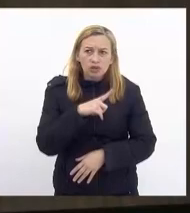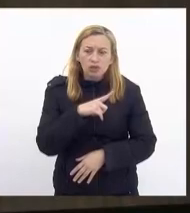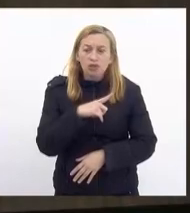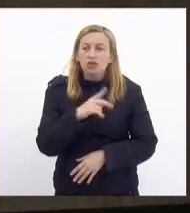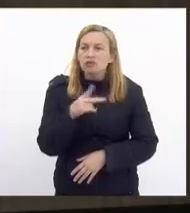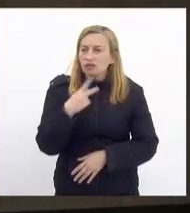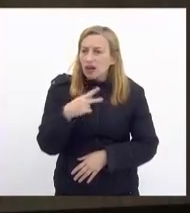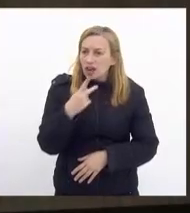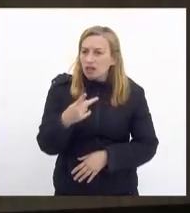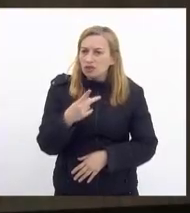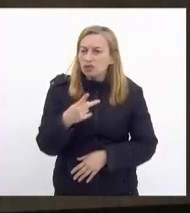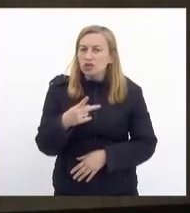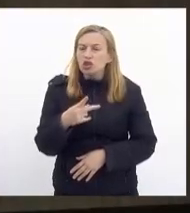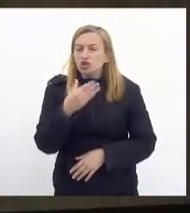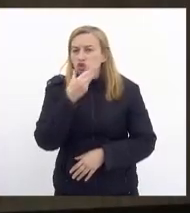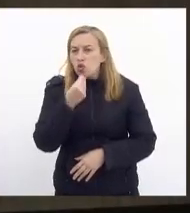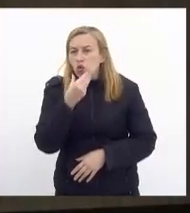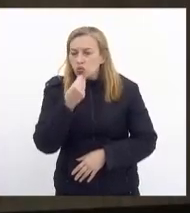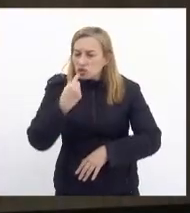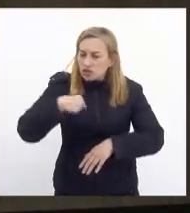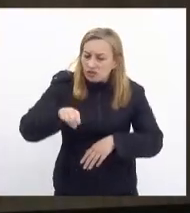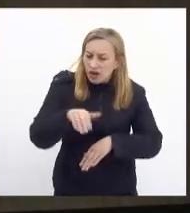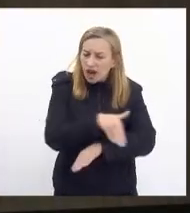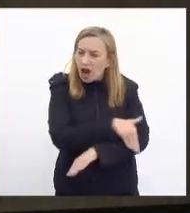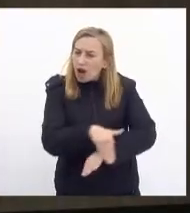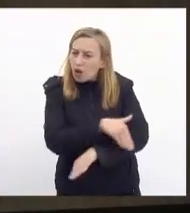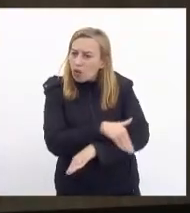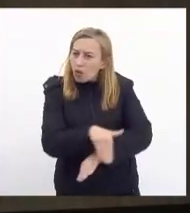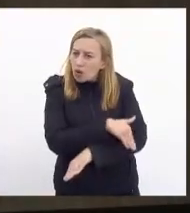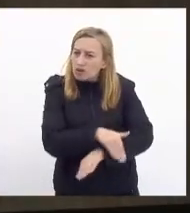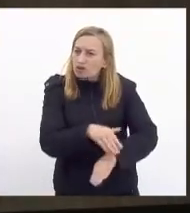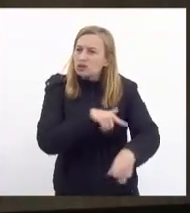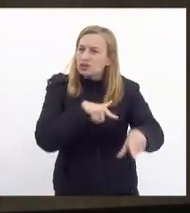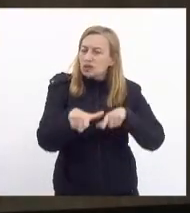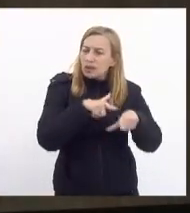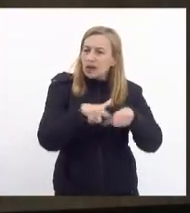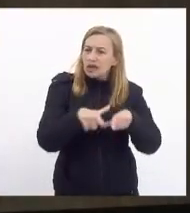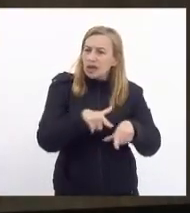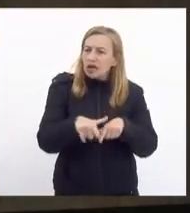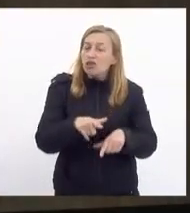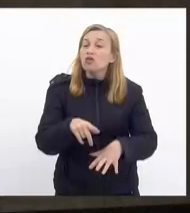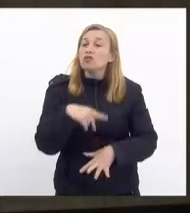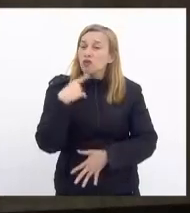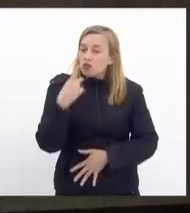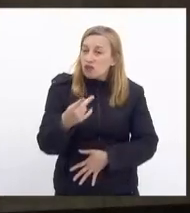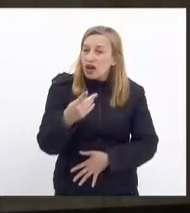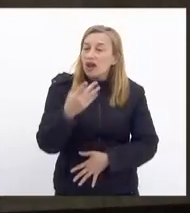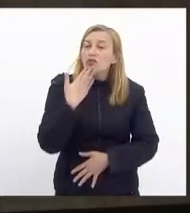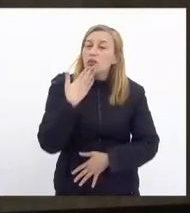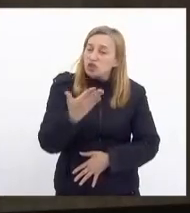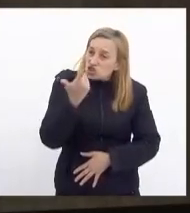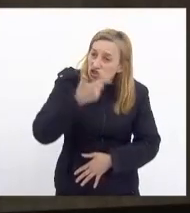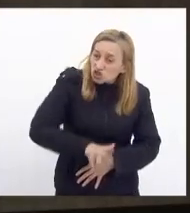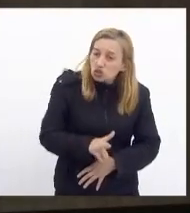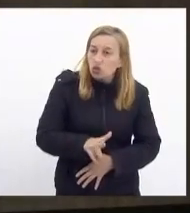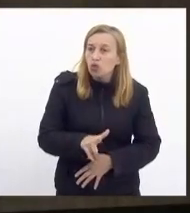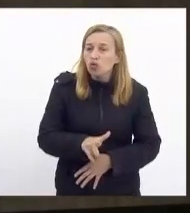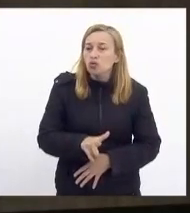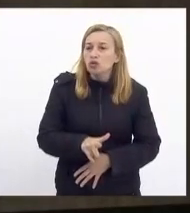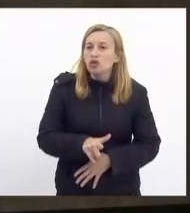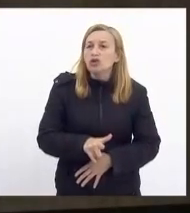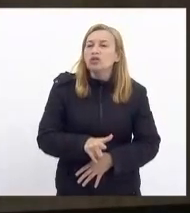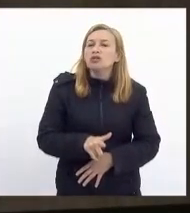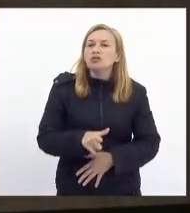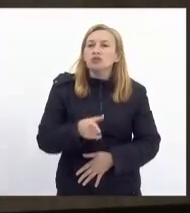tratando de guerreiros que vão às ruas salvar vidas de quem ele nem conhece. Vou reiterar esse pedido de informações e vamos